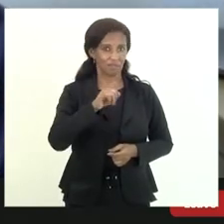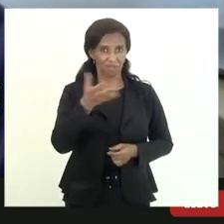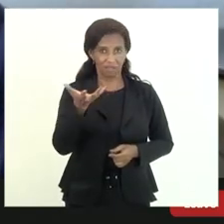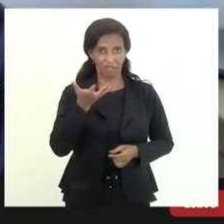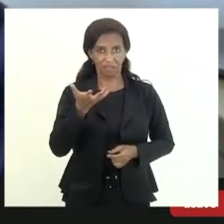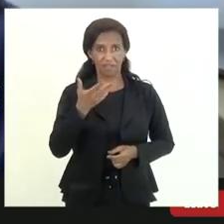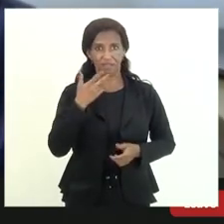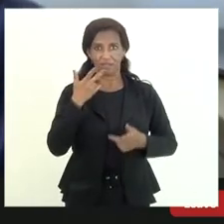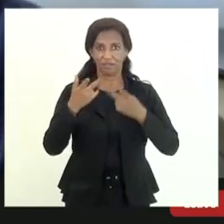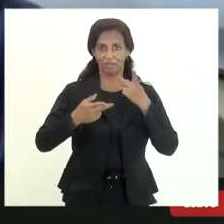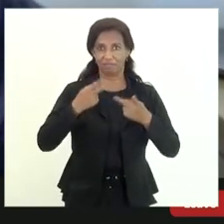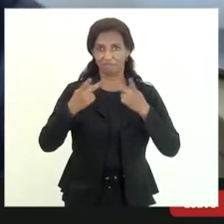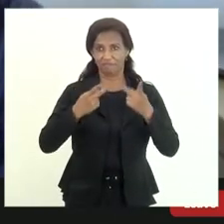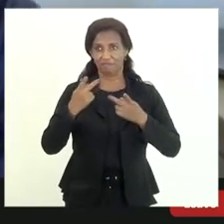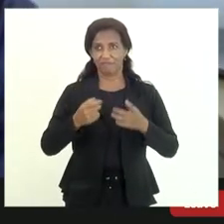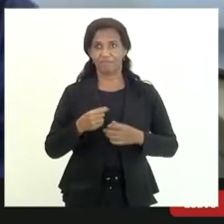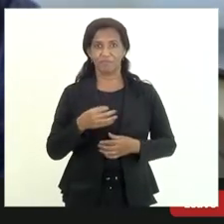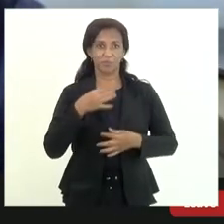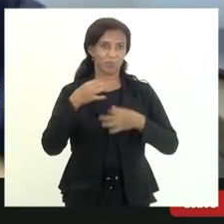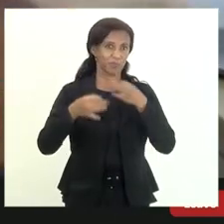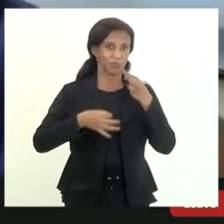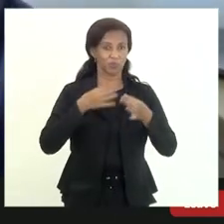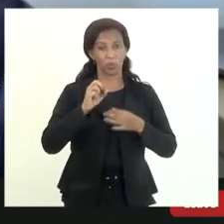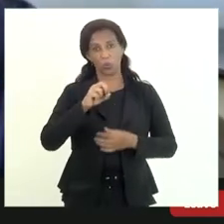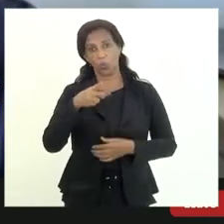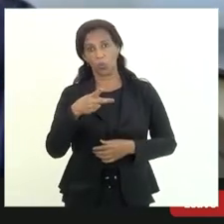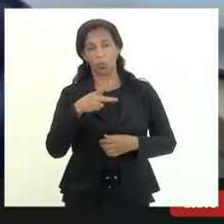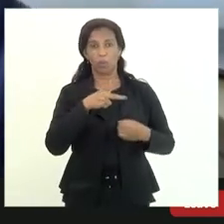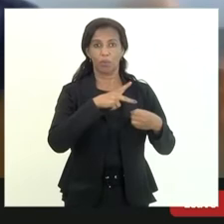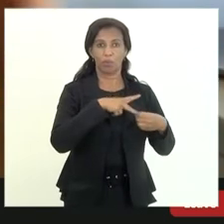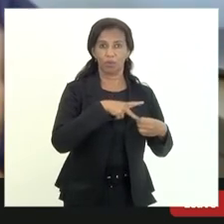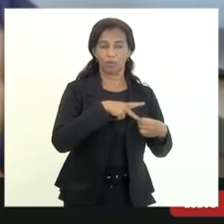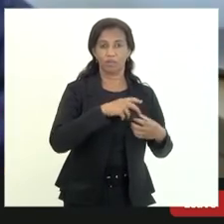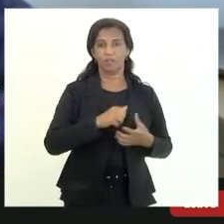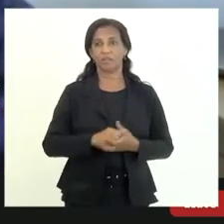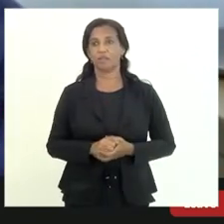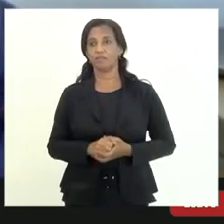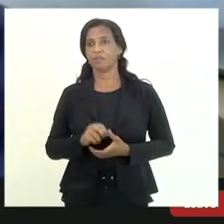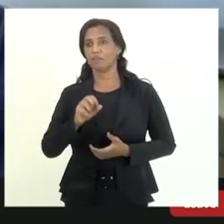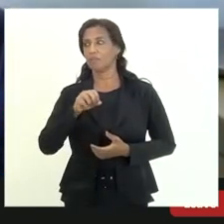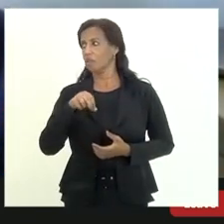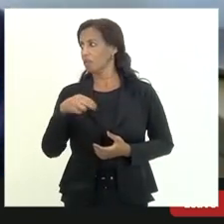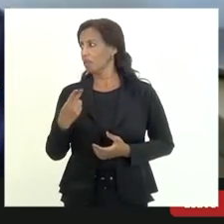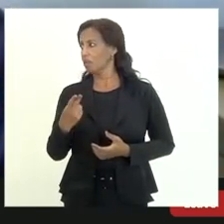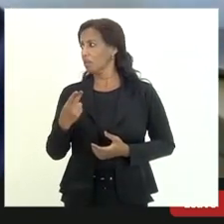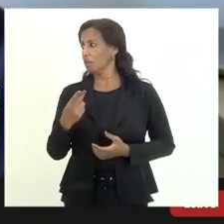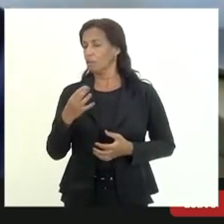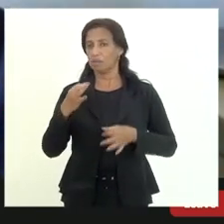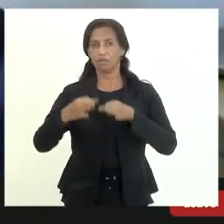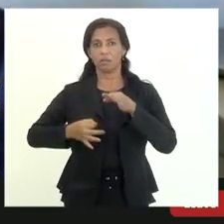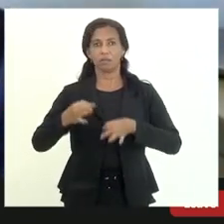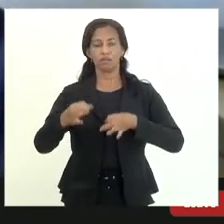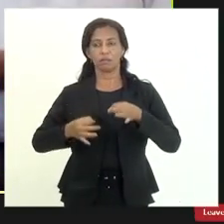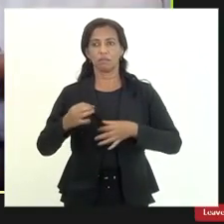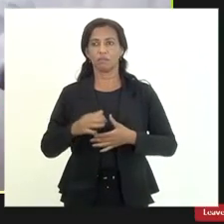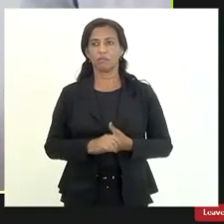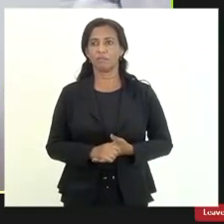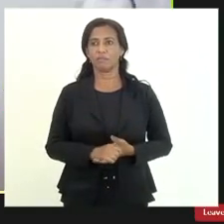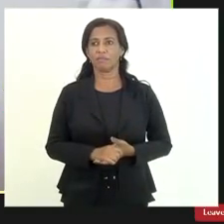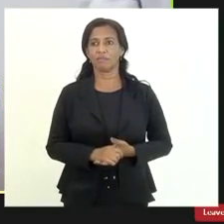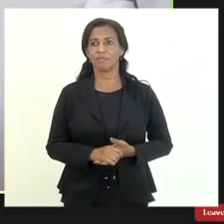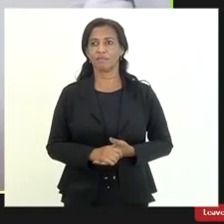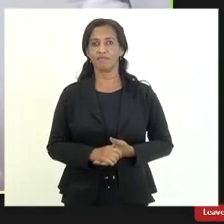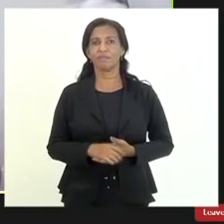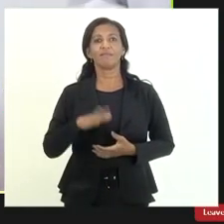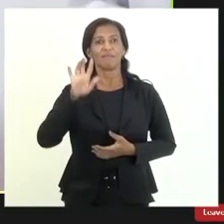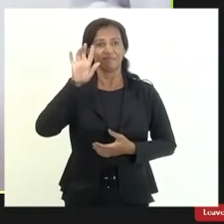fazer alguma indagação ou a procuradoria ou ao tribunal deputado Elio Marco eu quero fazer